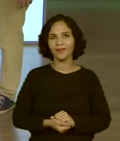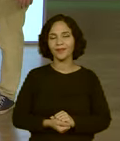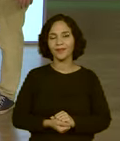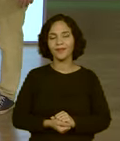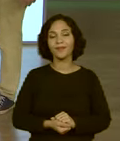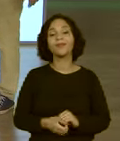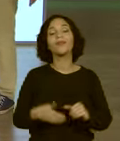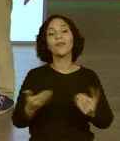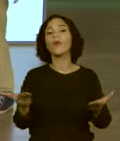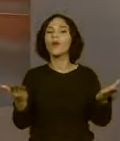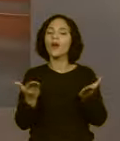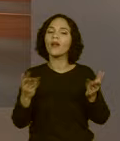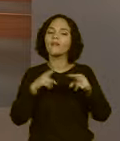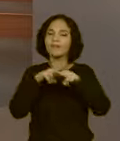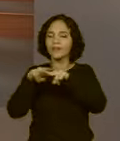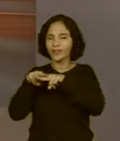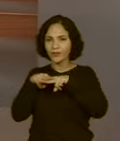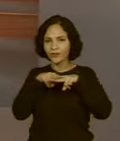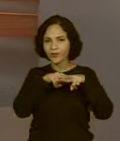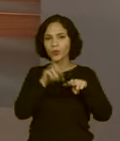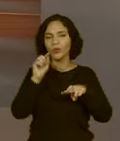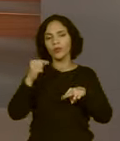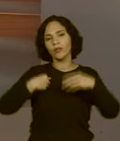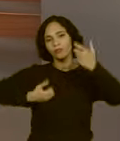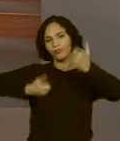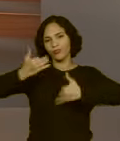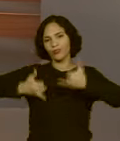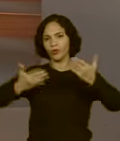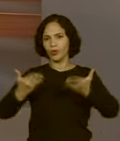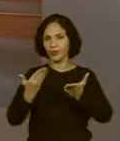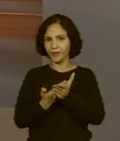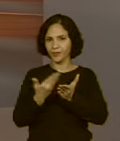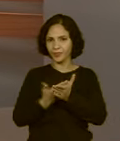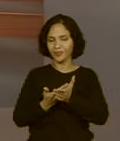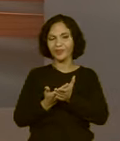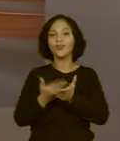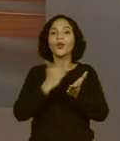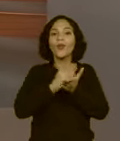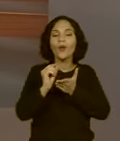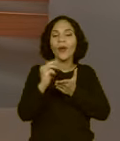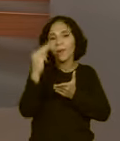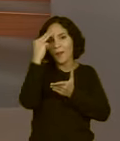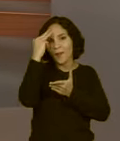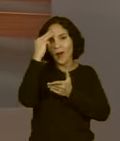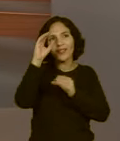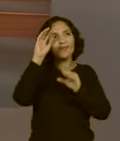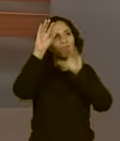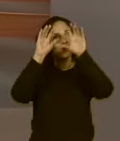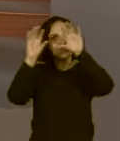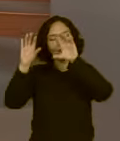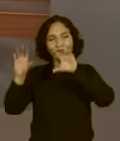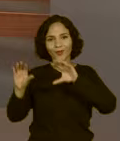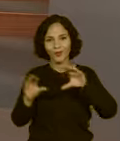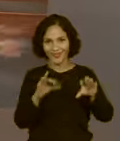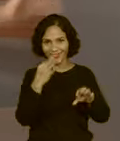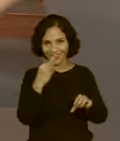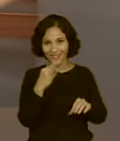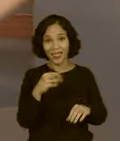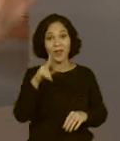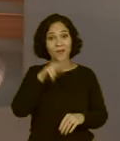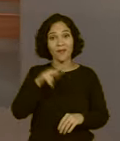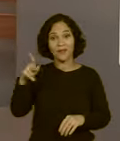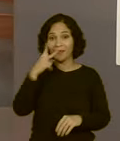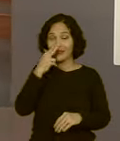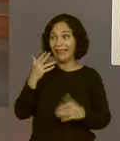Bom, agora a gente vai recapitular, então, tudo o a gente viu nessa aula. Lembra? A gente começou com o nosso jogo da memória, né? Colocando aqui o